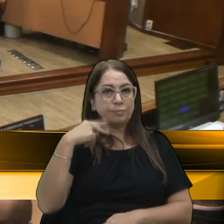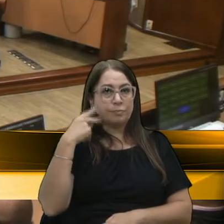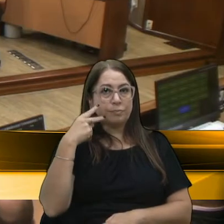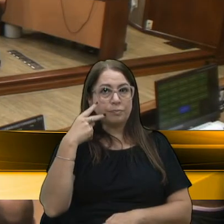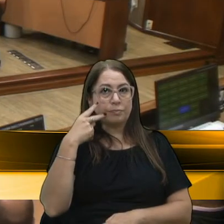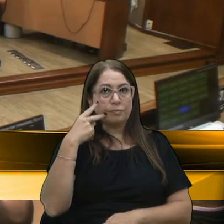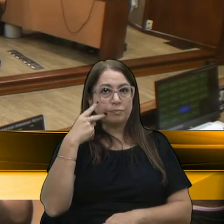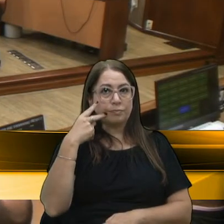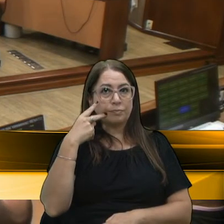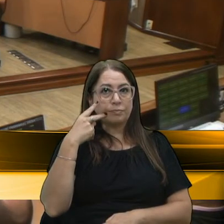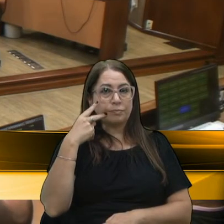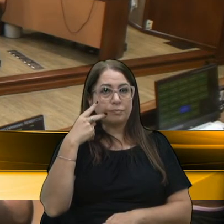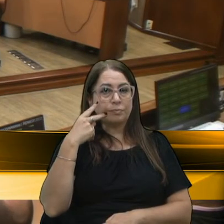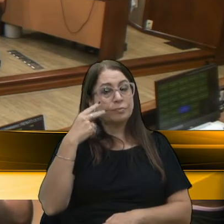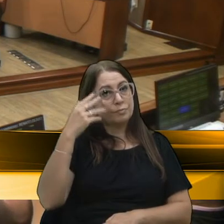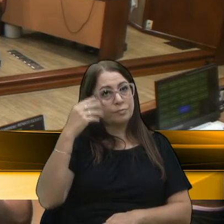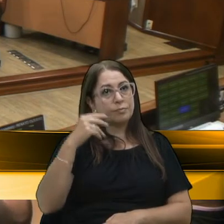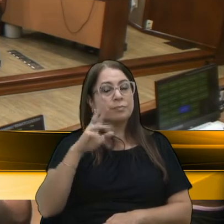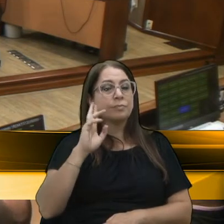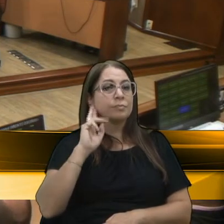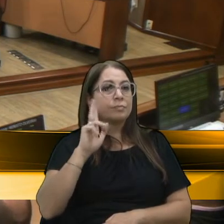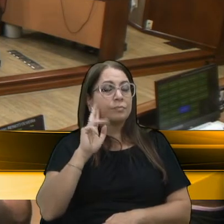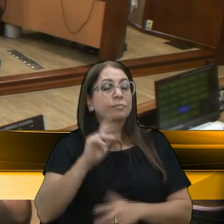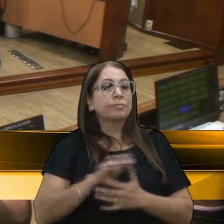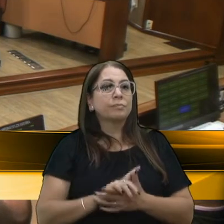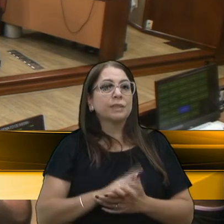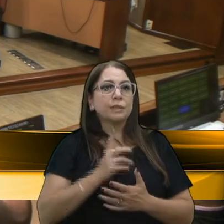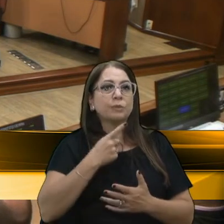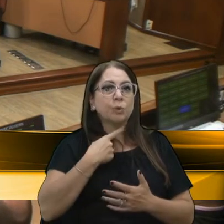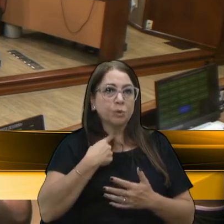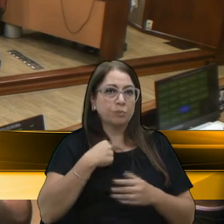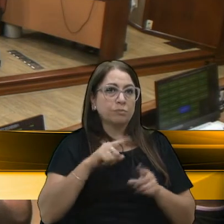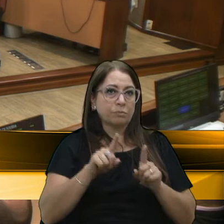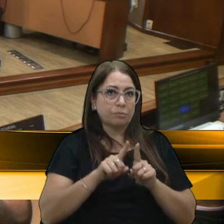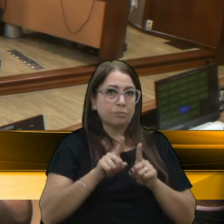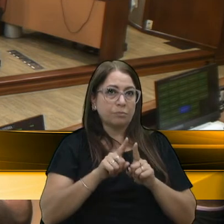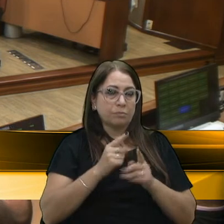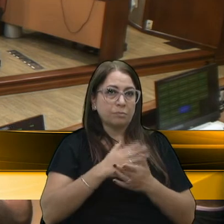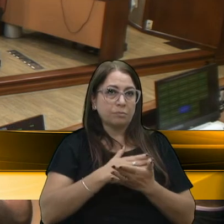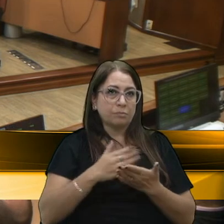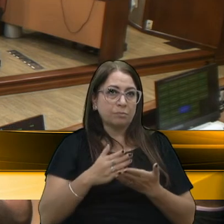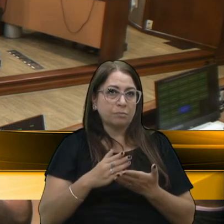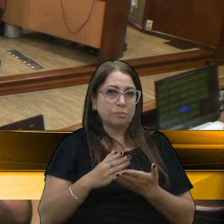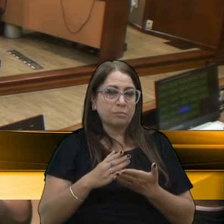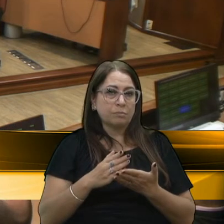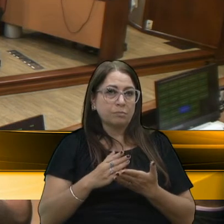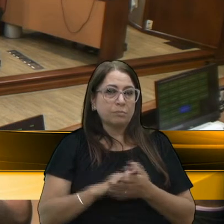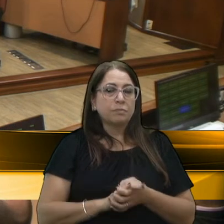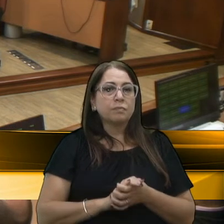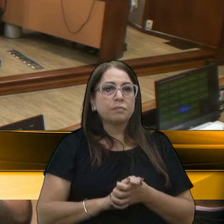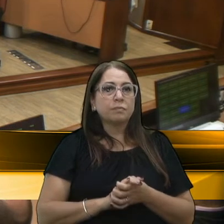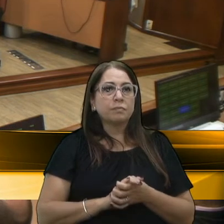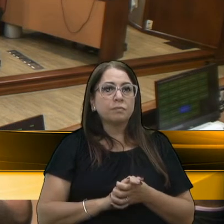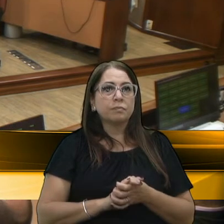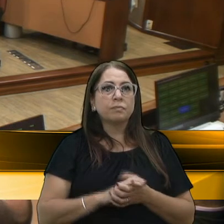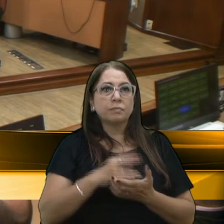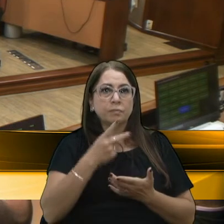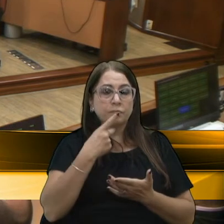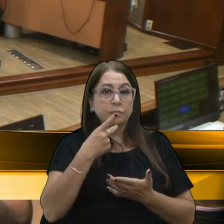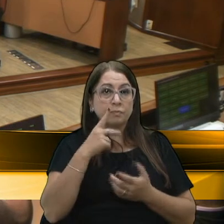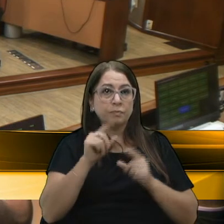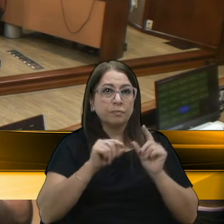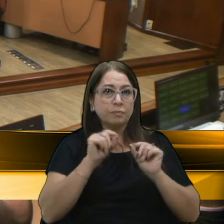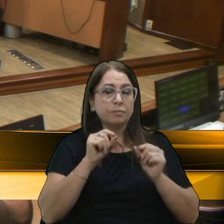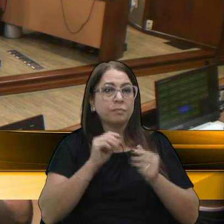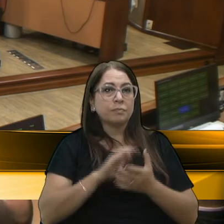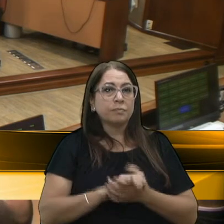Obrigado, vereador Renato. Eu gostaria de iniciar falando sobre